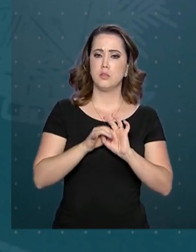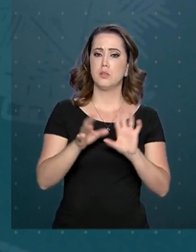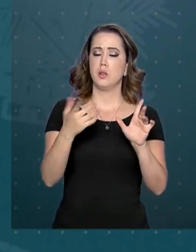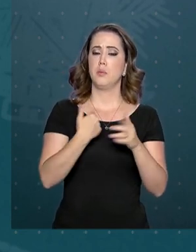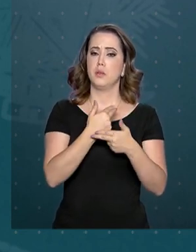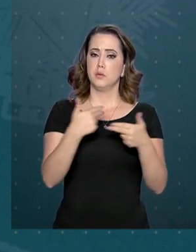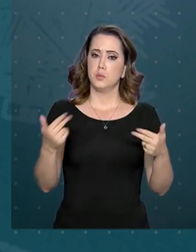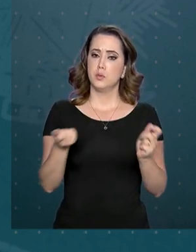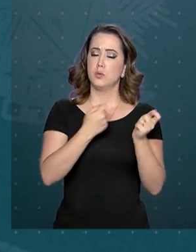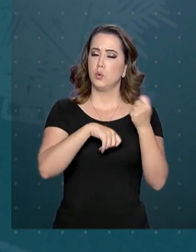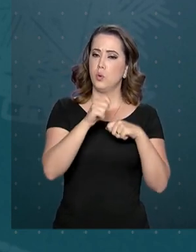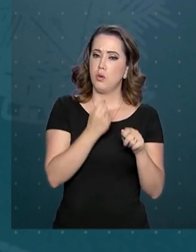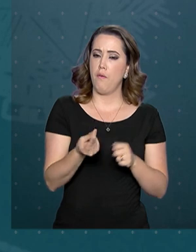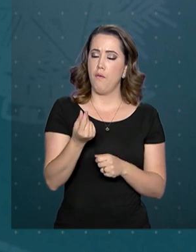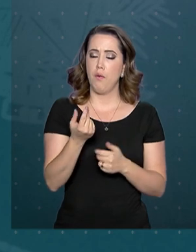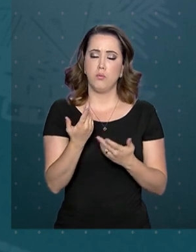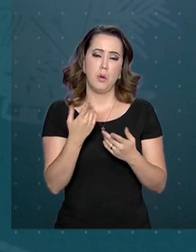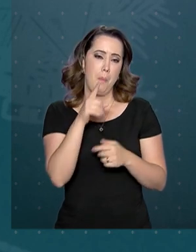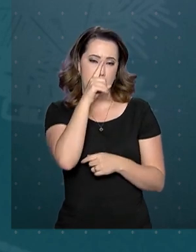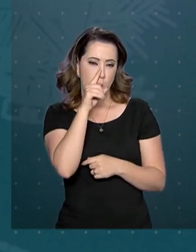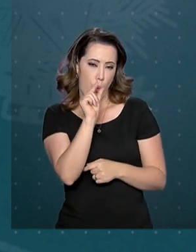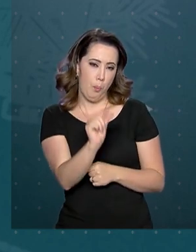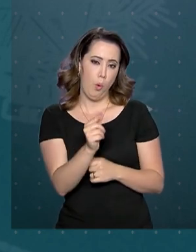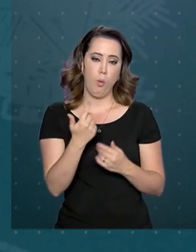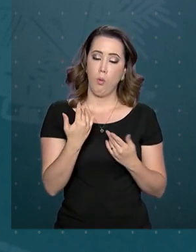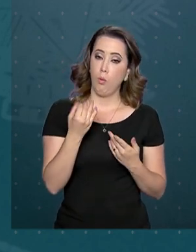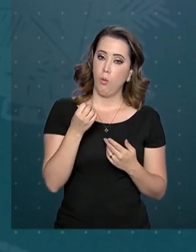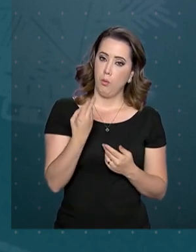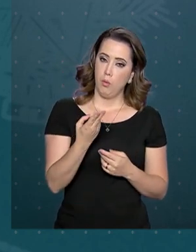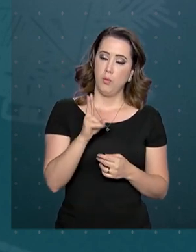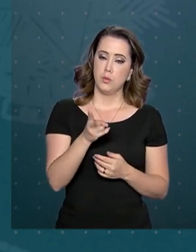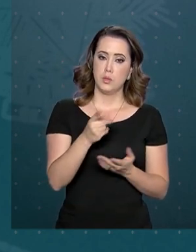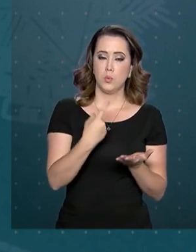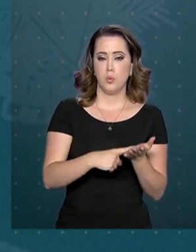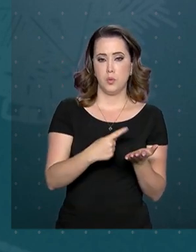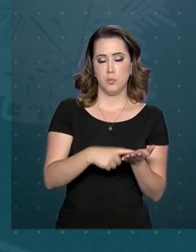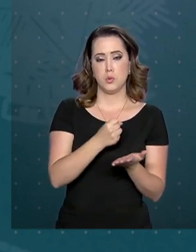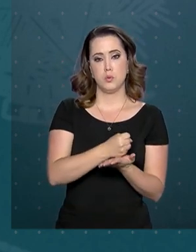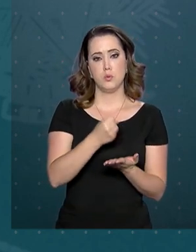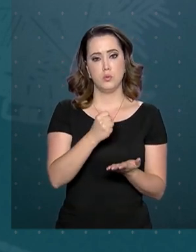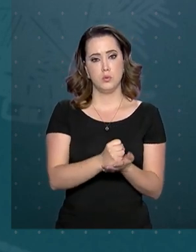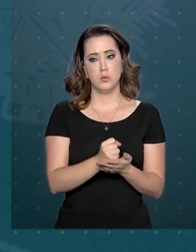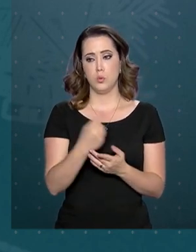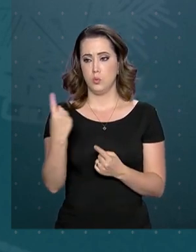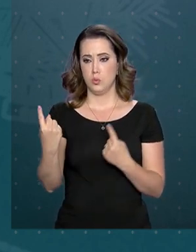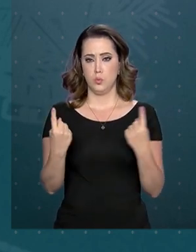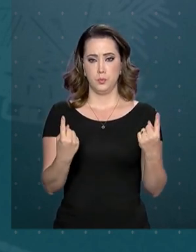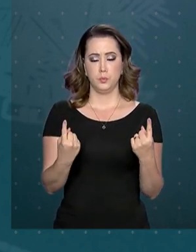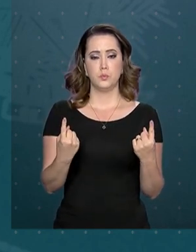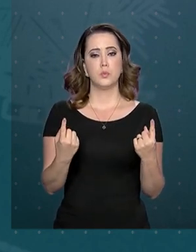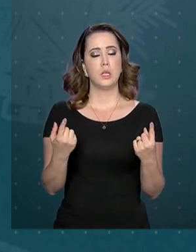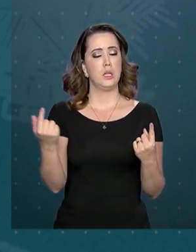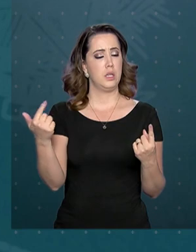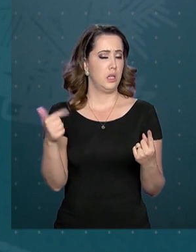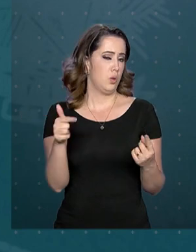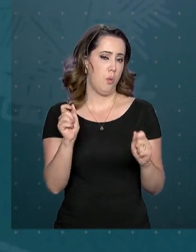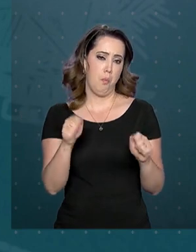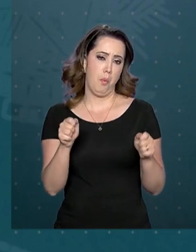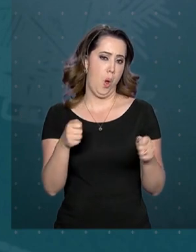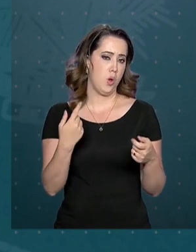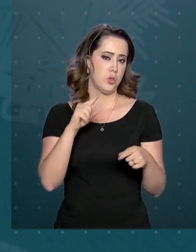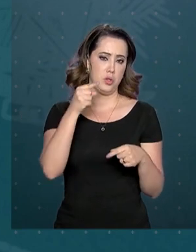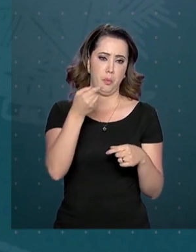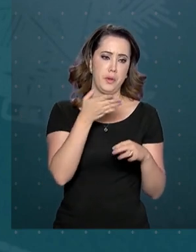atividades econômicas de baixo risco e a prevalência de acordos firmados em contratos, entre duas partes, que não permitem